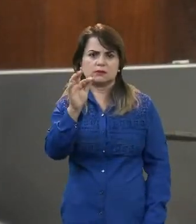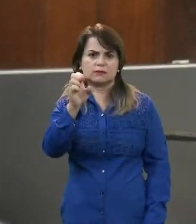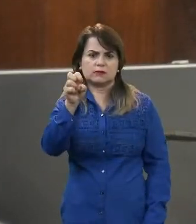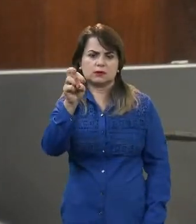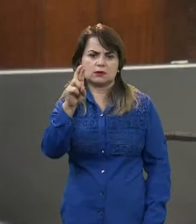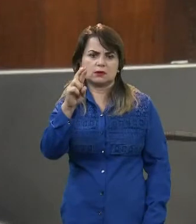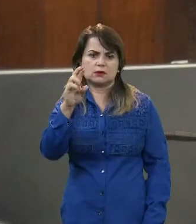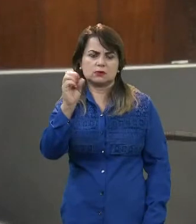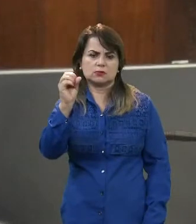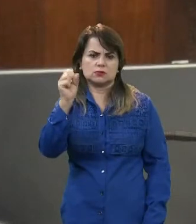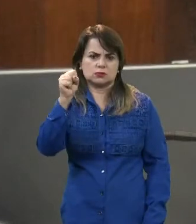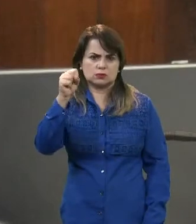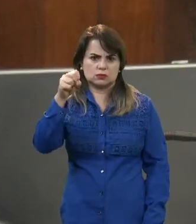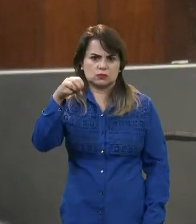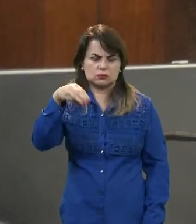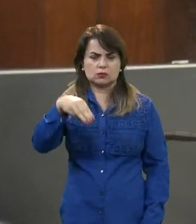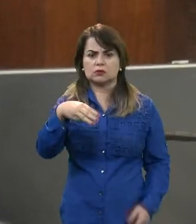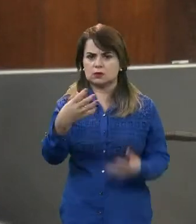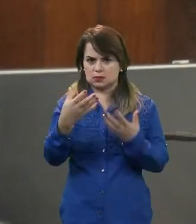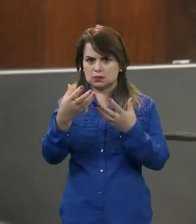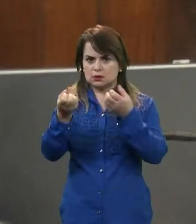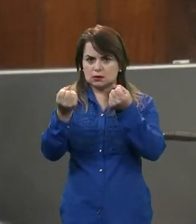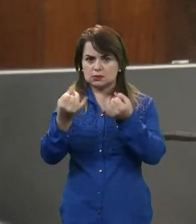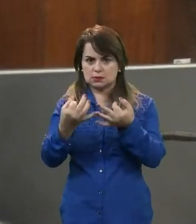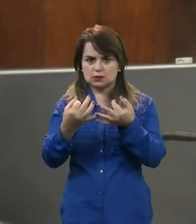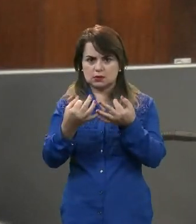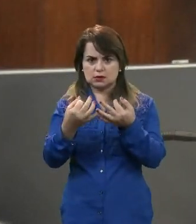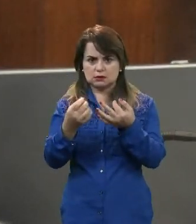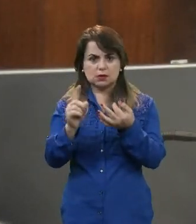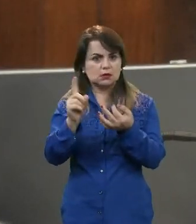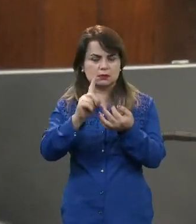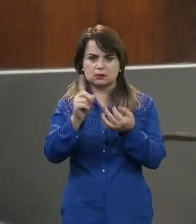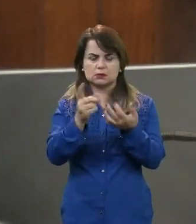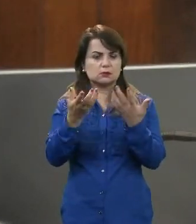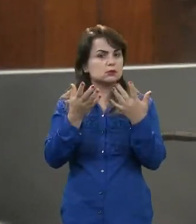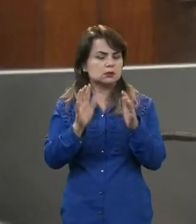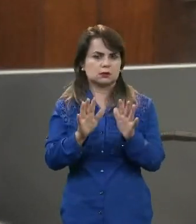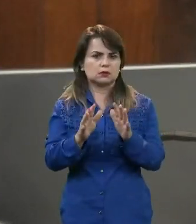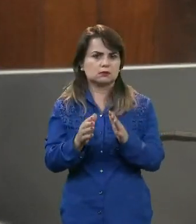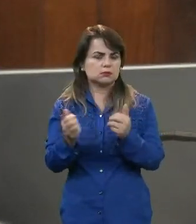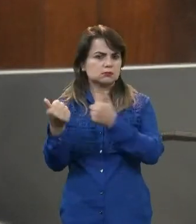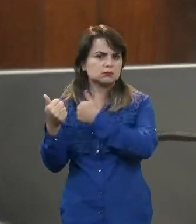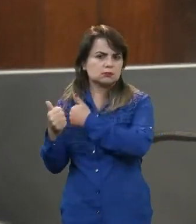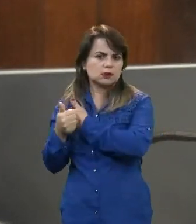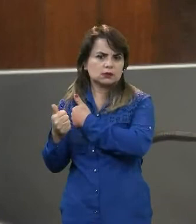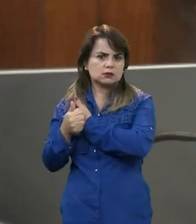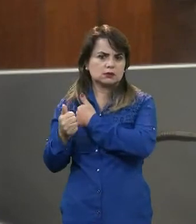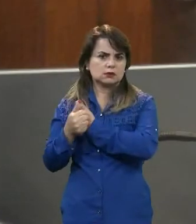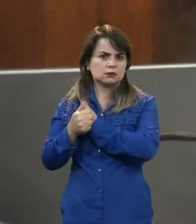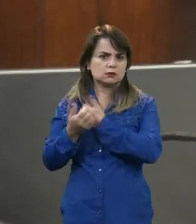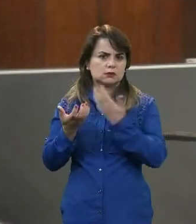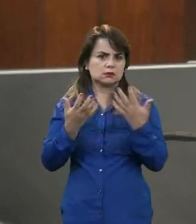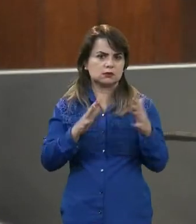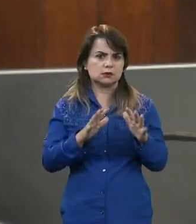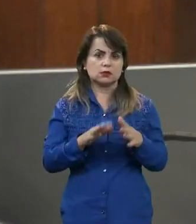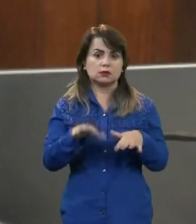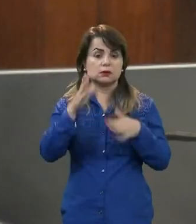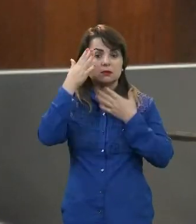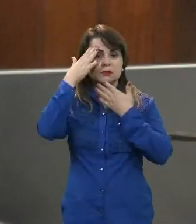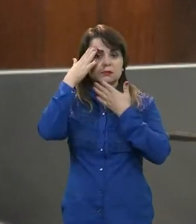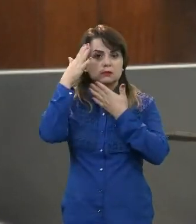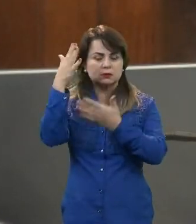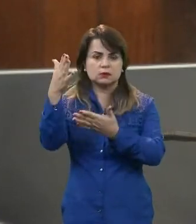Não, não, não precisa o Jefferson falar, não, porque ele está aqui ao meu lado. Está ao seu lado aí? Está. Está ok. Então, Fernando, muito obrigado também